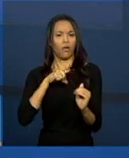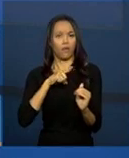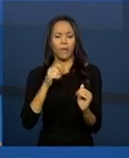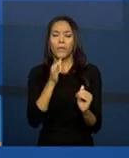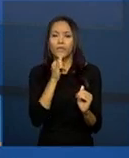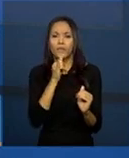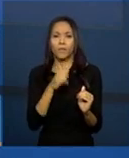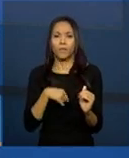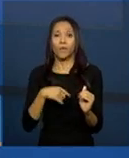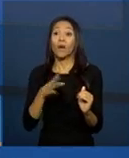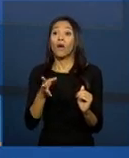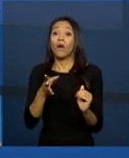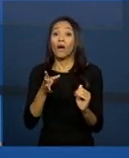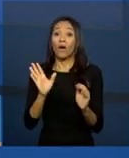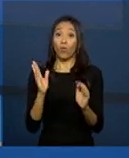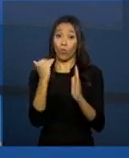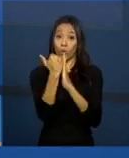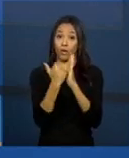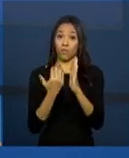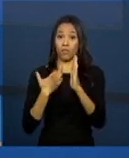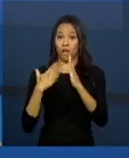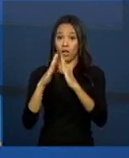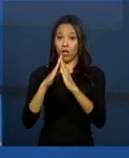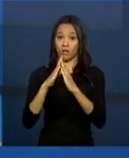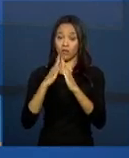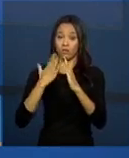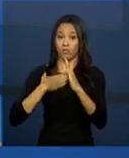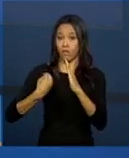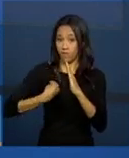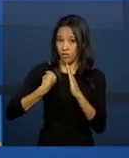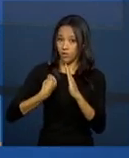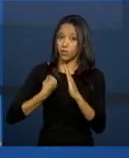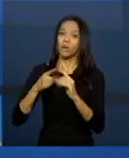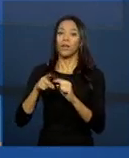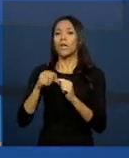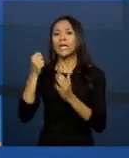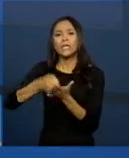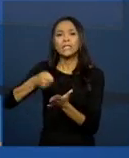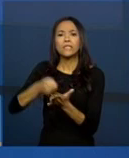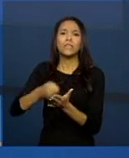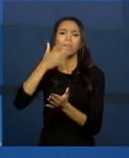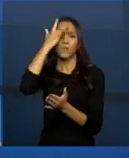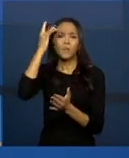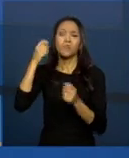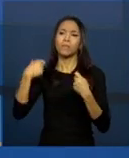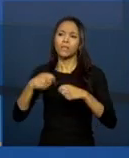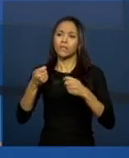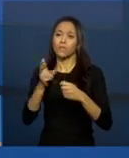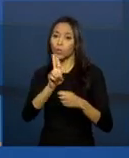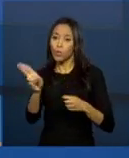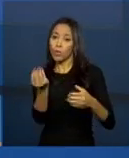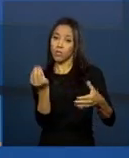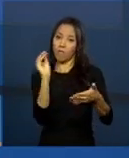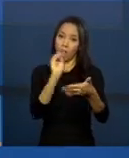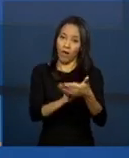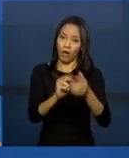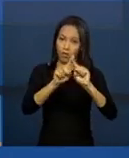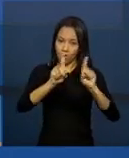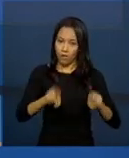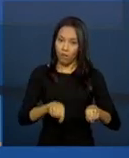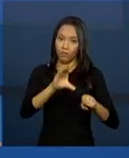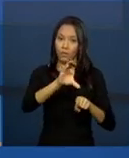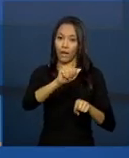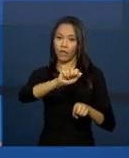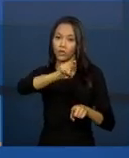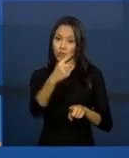conhecido, Minha Casa Minha Vida, Minha Casa Minha Vida exige que a pessoa esteja cadastrada no Cade Único. Então, não há qualquer